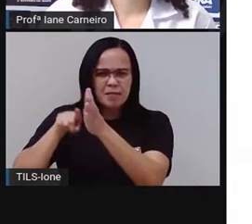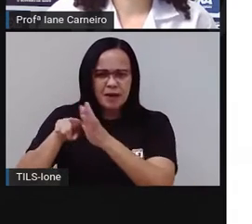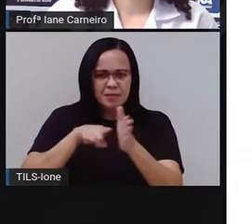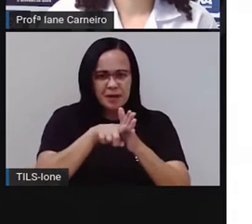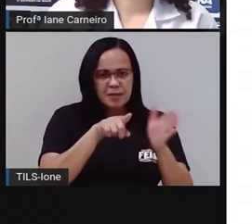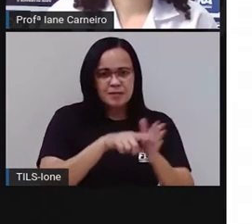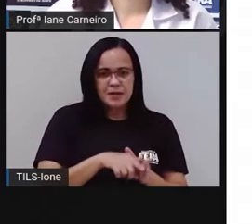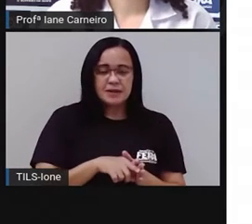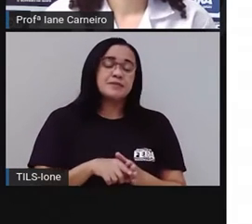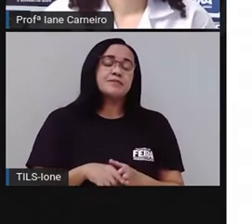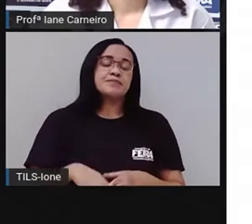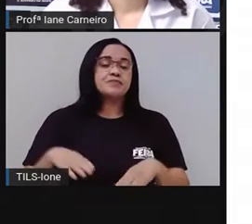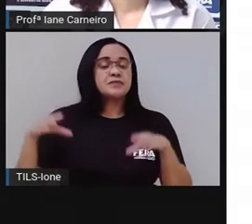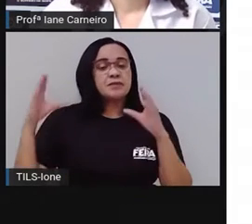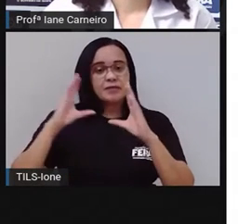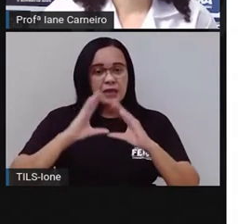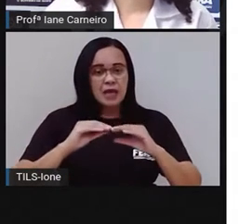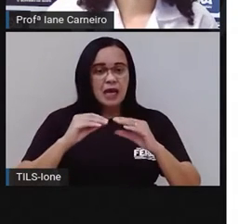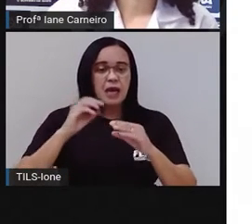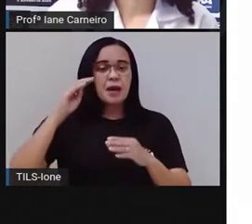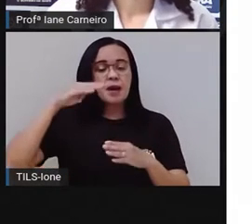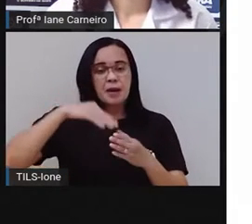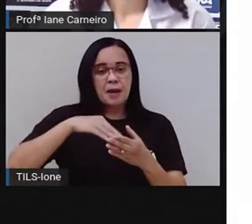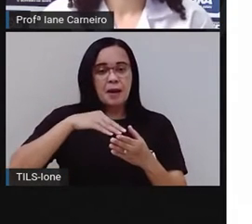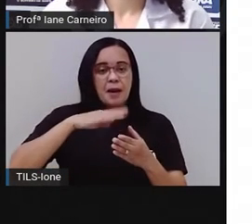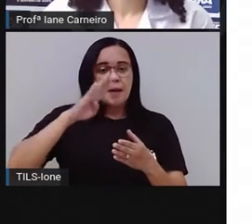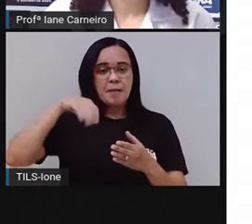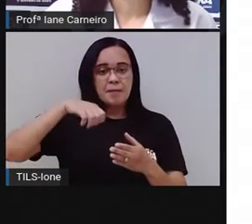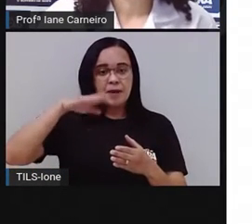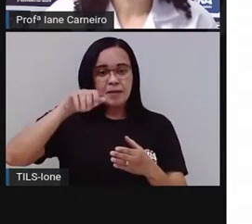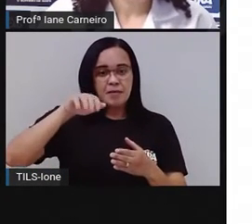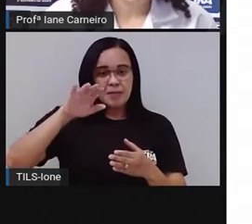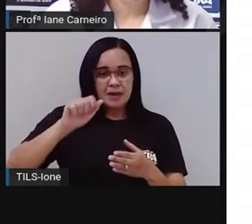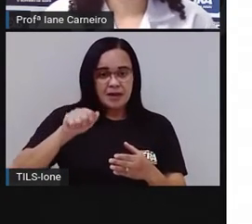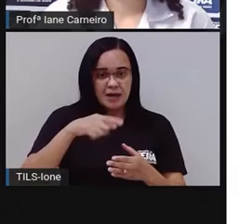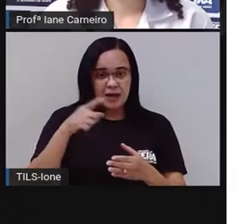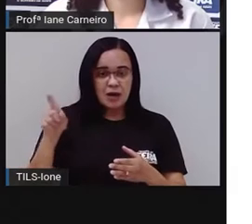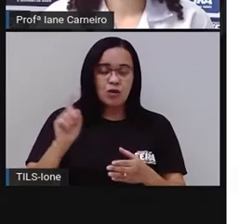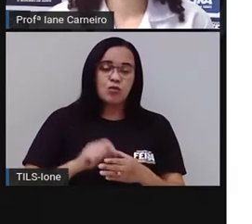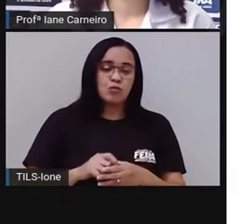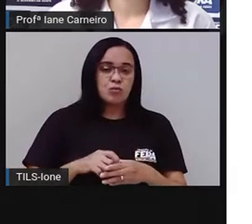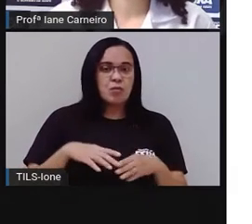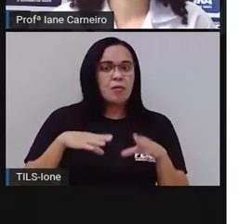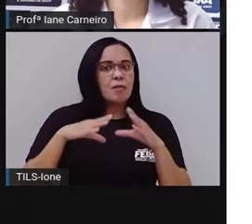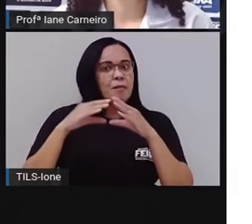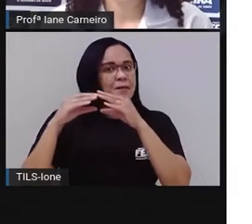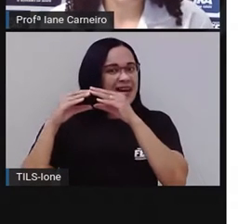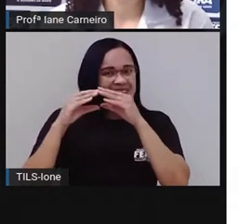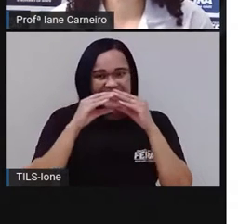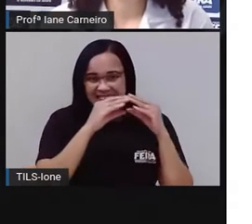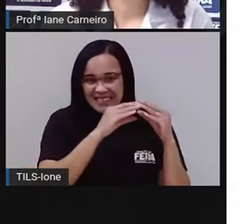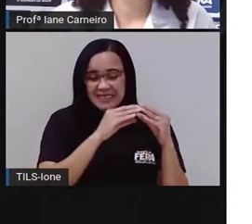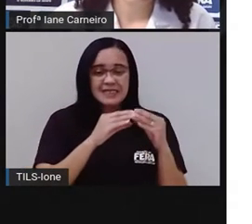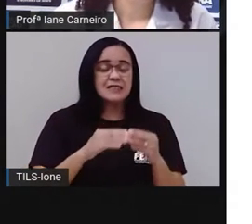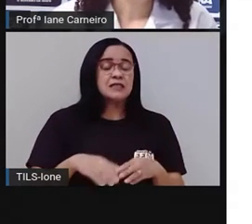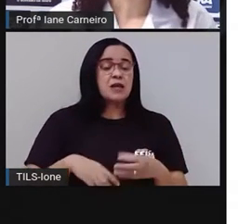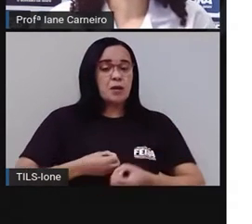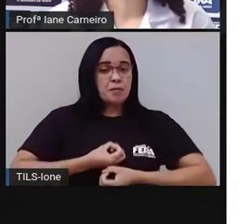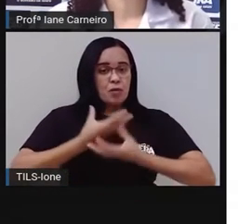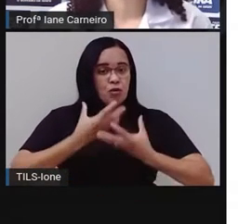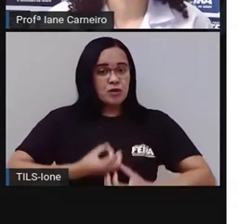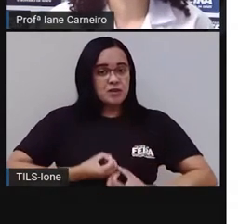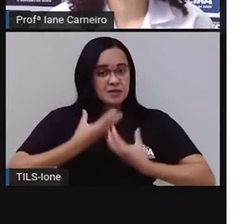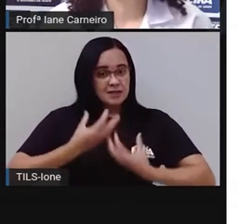Adivinhas? Mamão, melão, tecido e poesia, que é o nome do livro, tá certo? E é o livro de Fábio Sombra